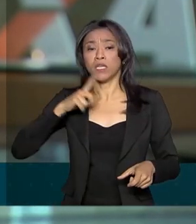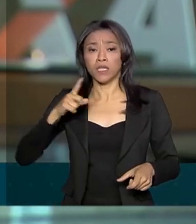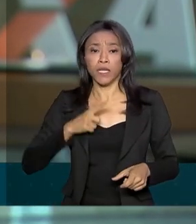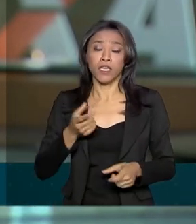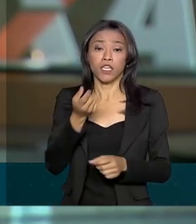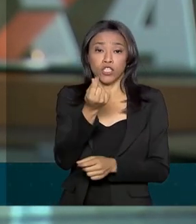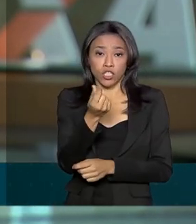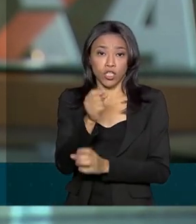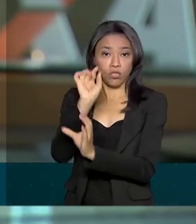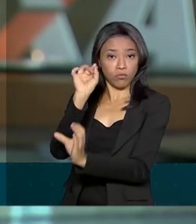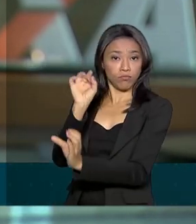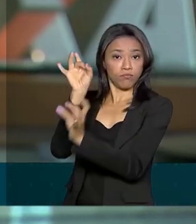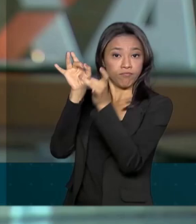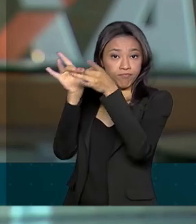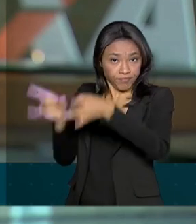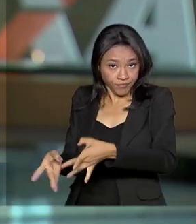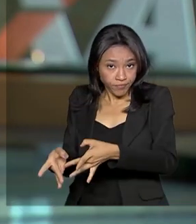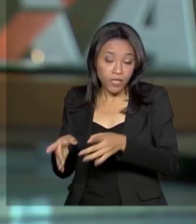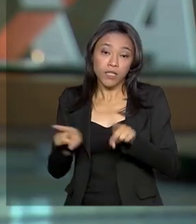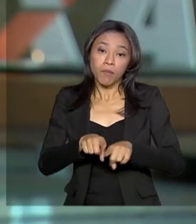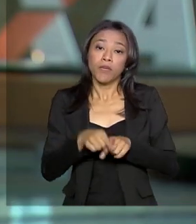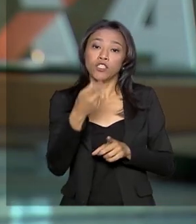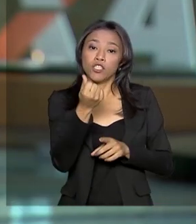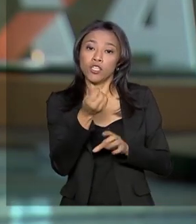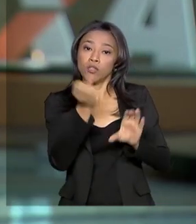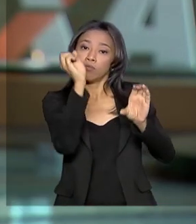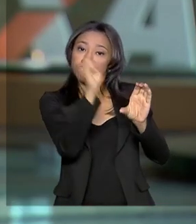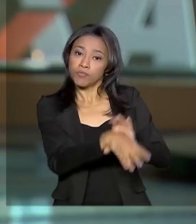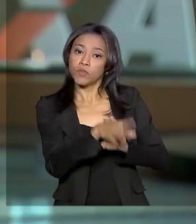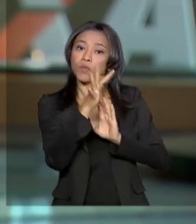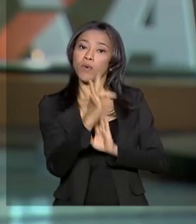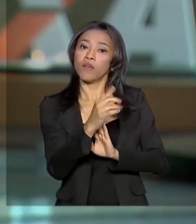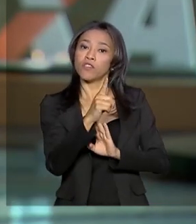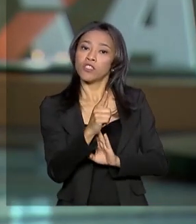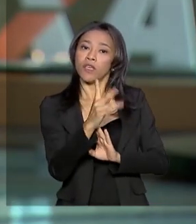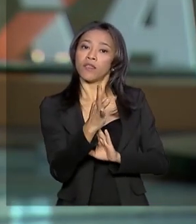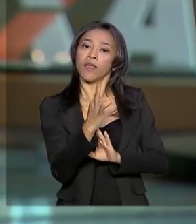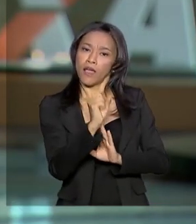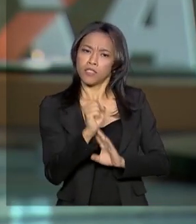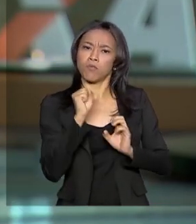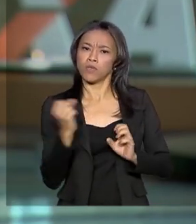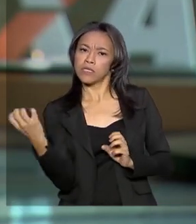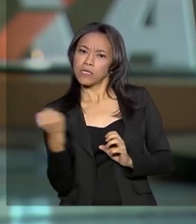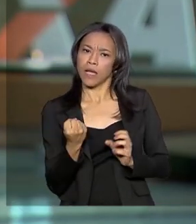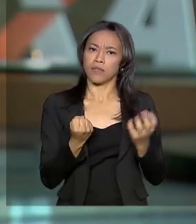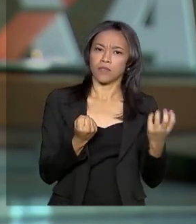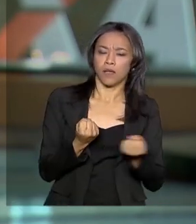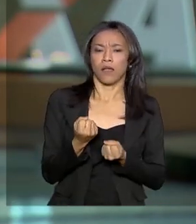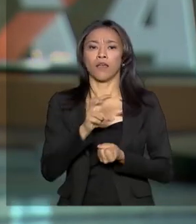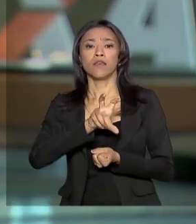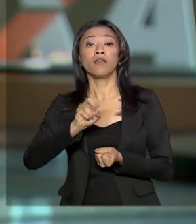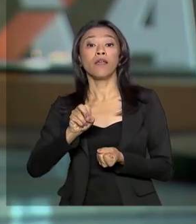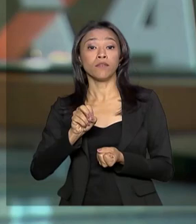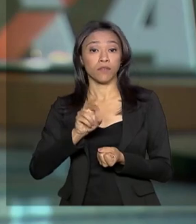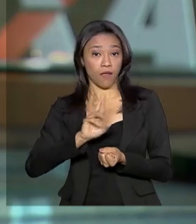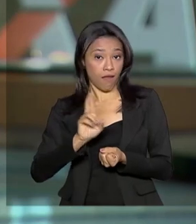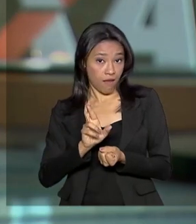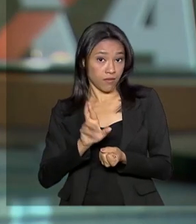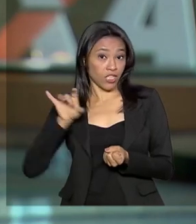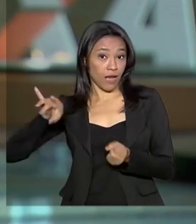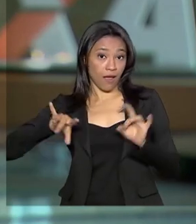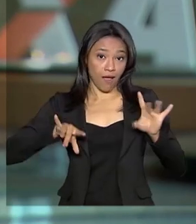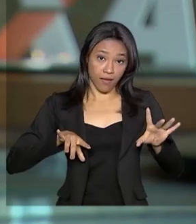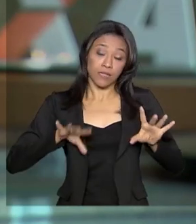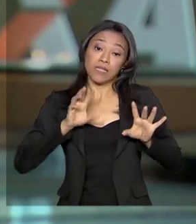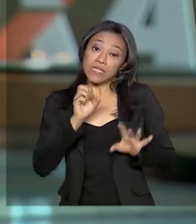inativas do FGTS podem sacar até 500 reais de cada conta. Agora, se o trabalhador tem conta